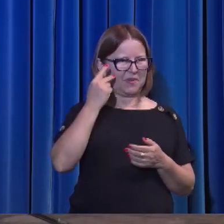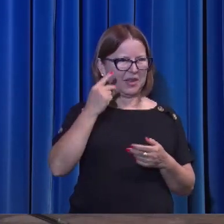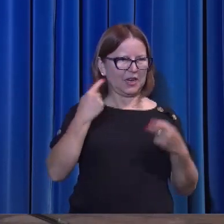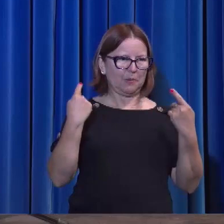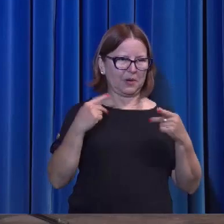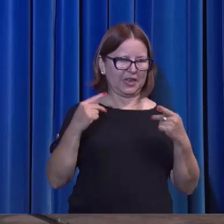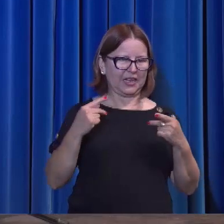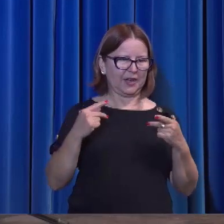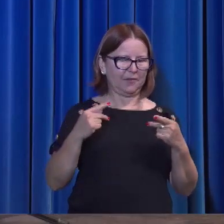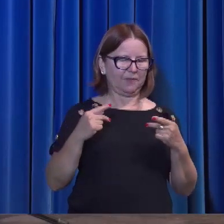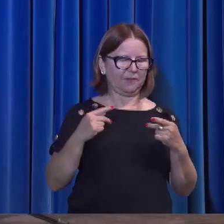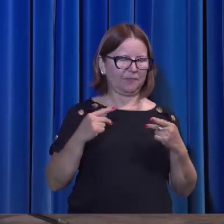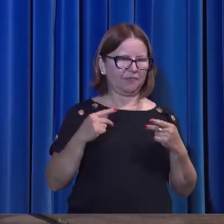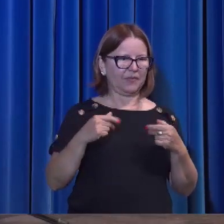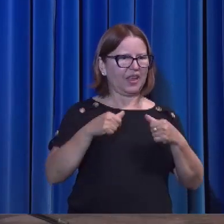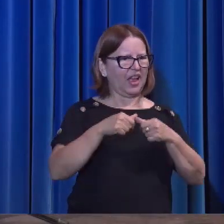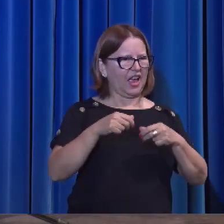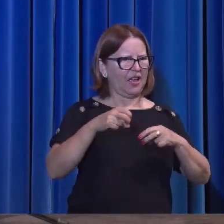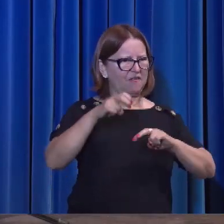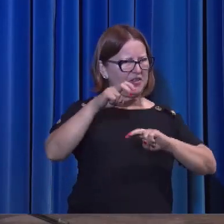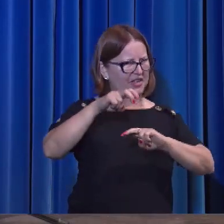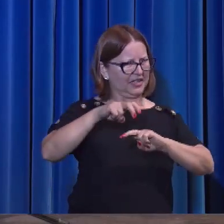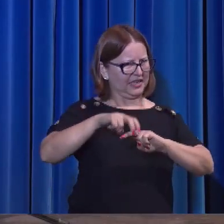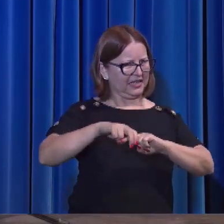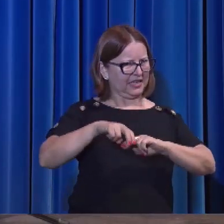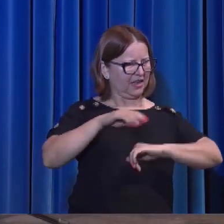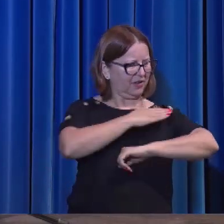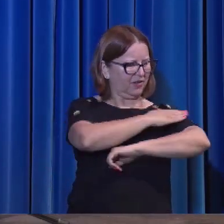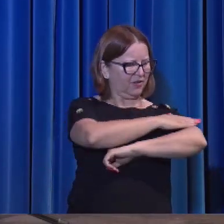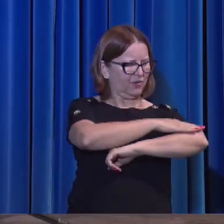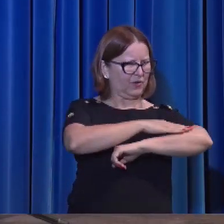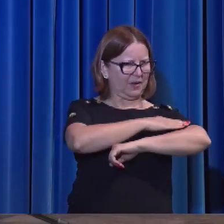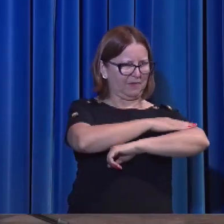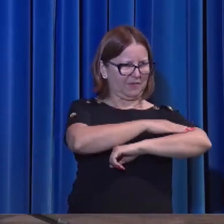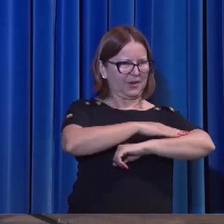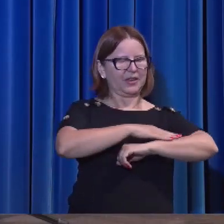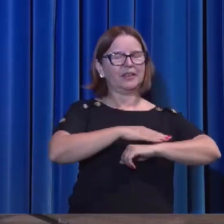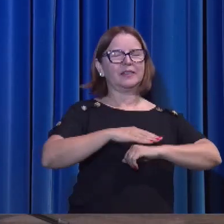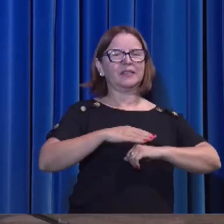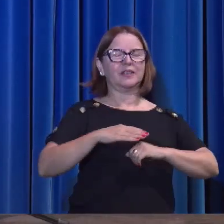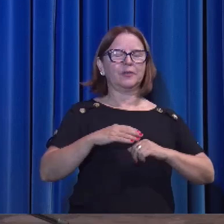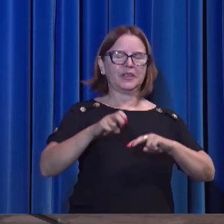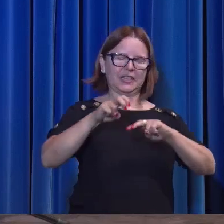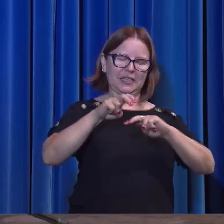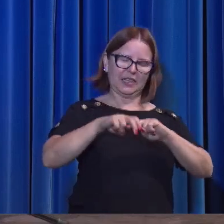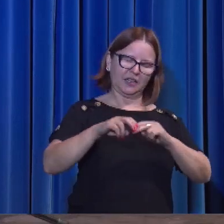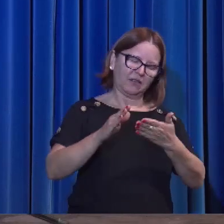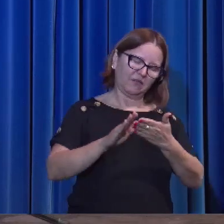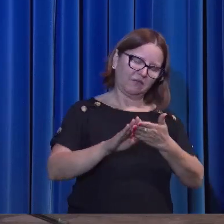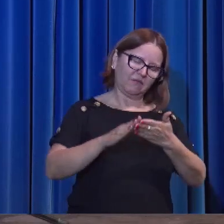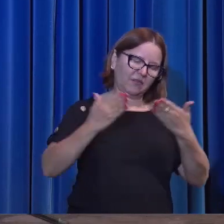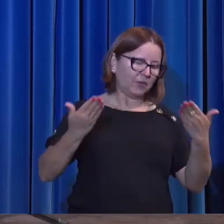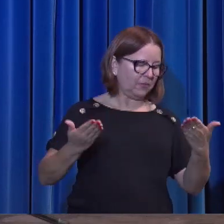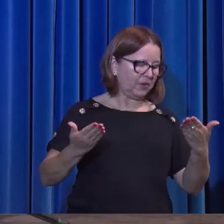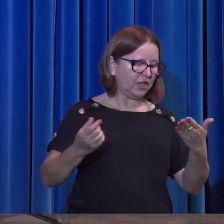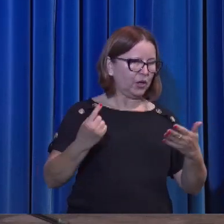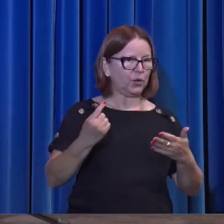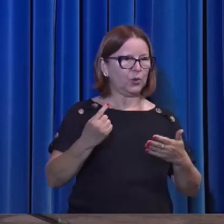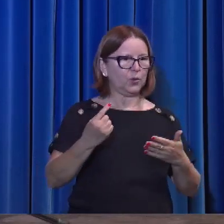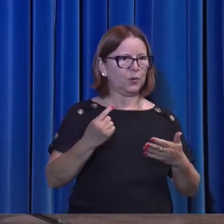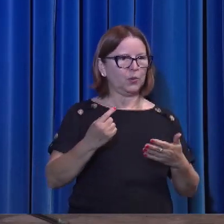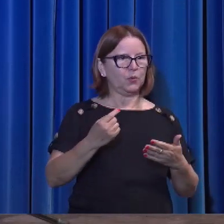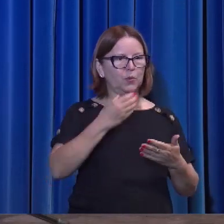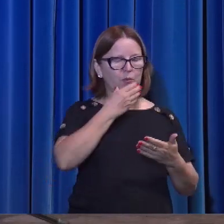num banco, numa praça daquele seminário, e um estudante chegou para ele e disse,